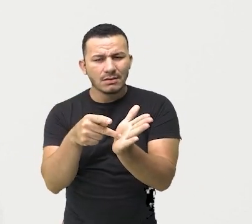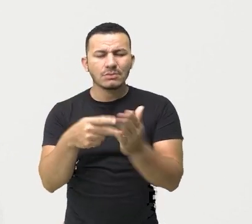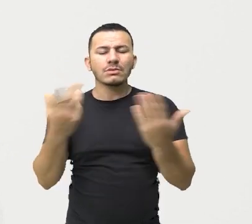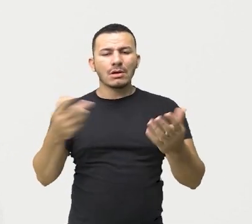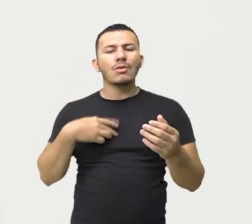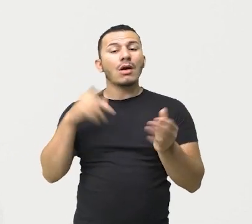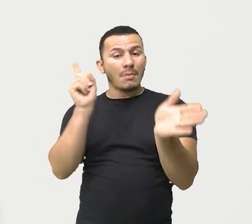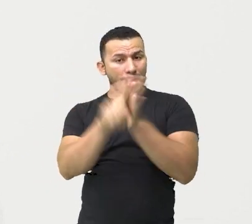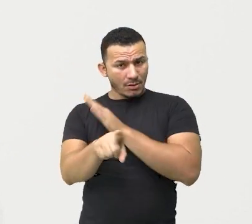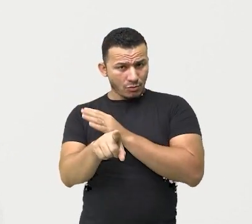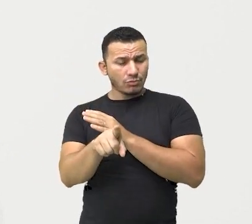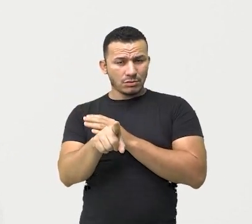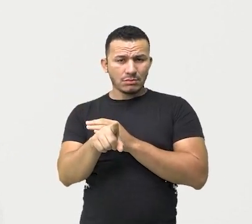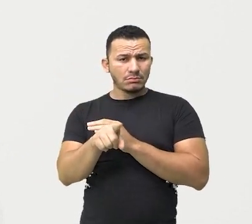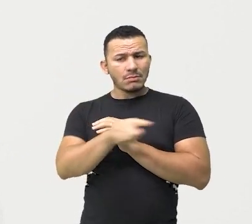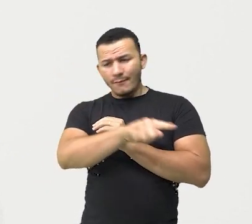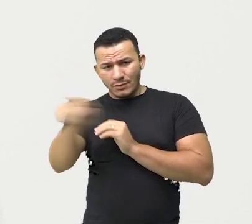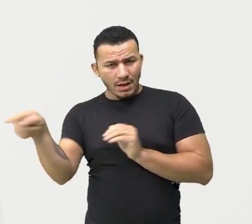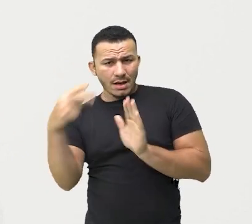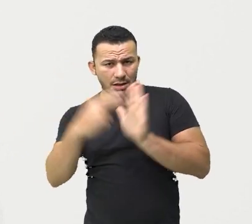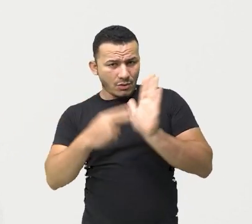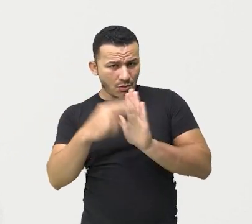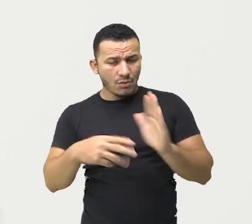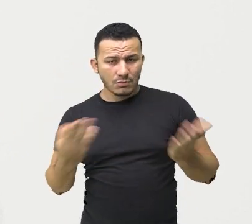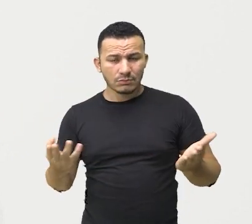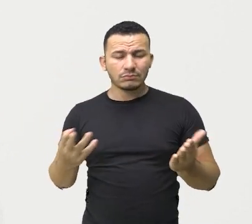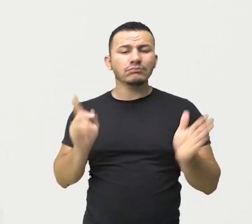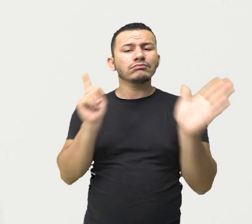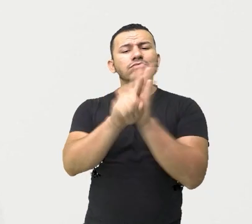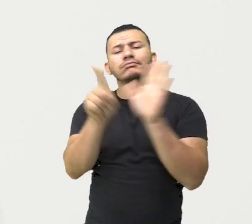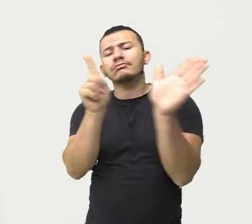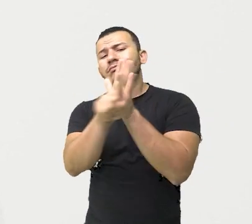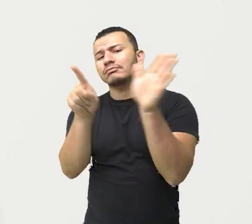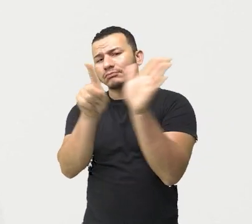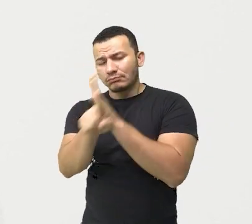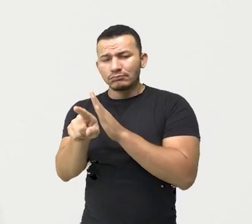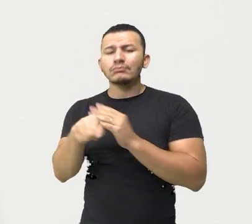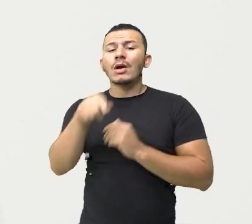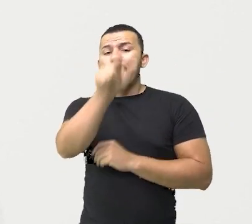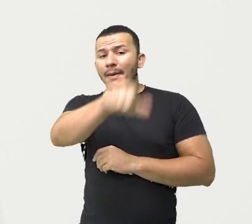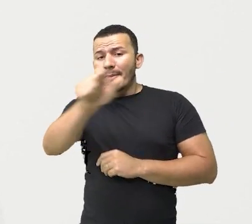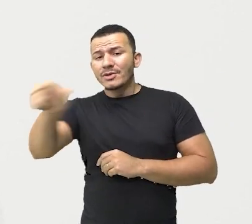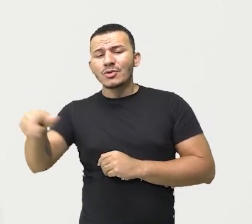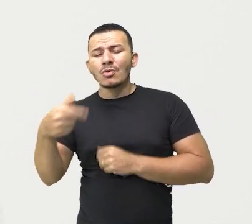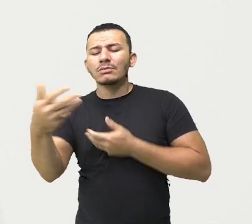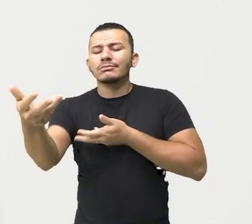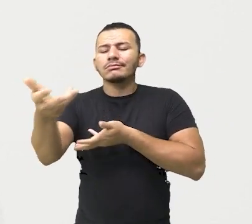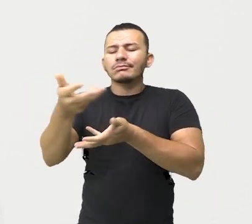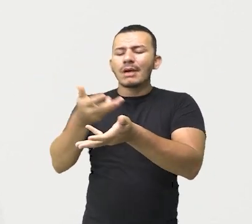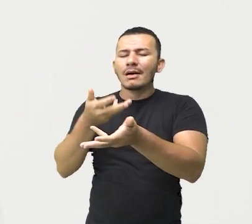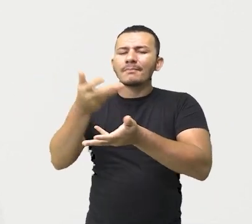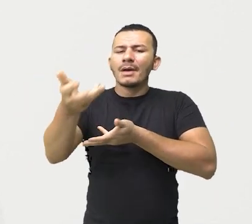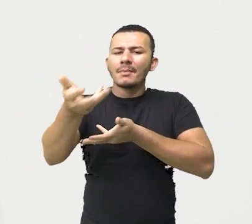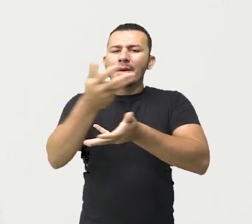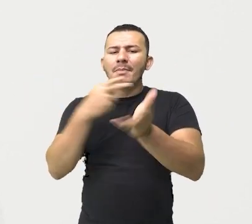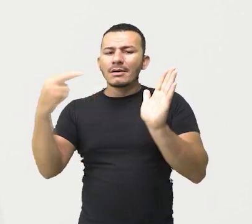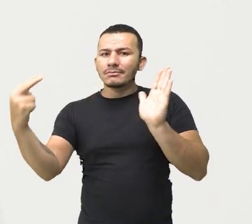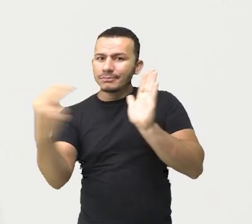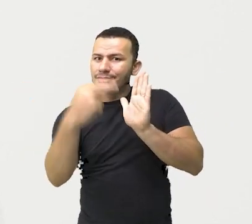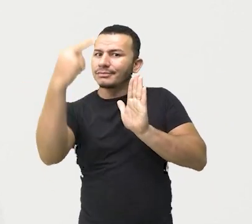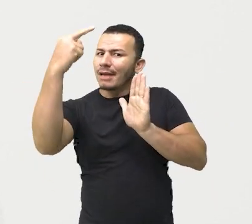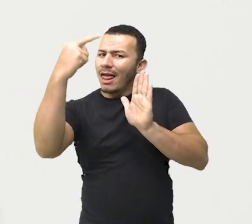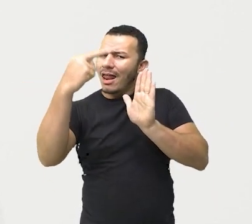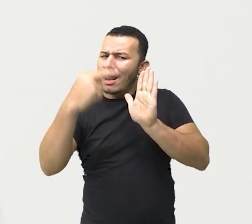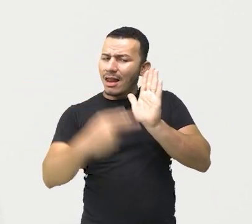aí é uma pergunta ao leitor, certo? Questionando o leitor e o leitor acaba interagindo aí, ficando ligado ao texto. E na